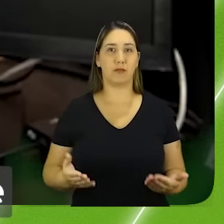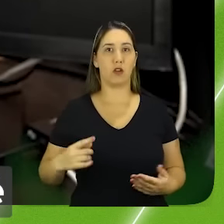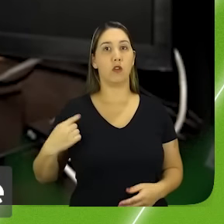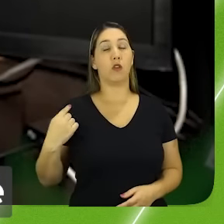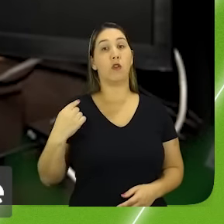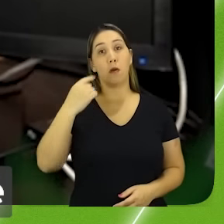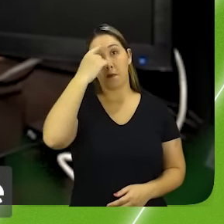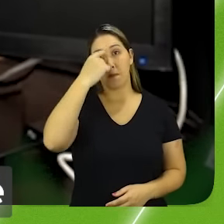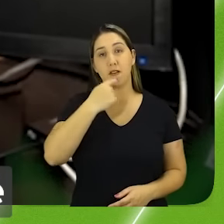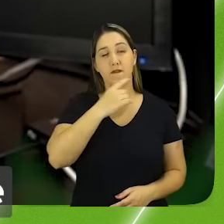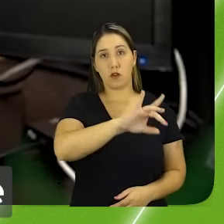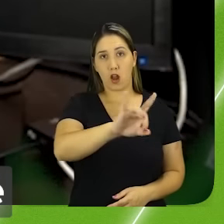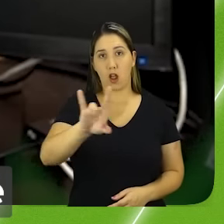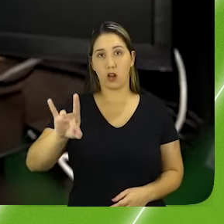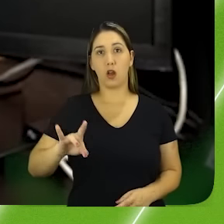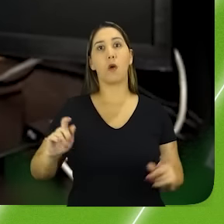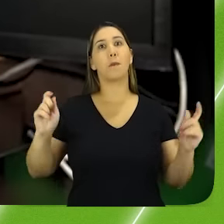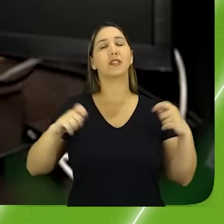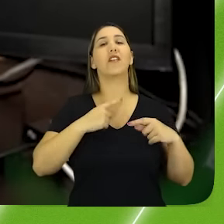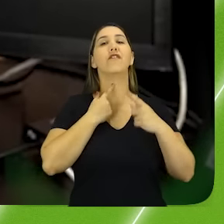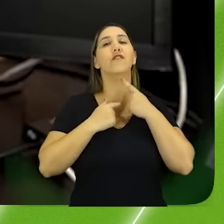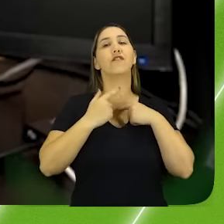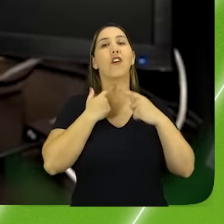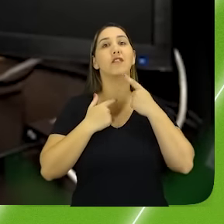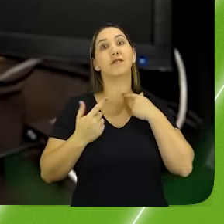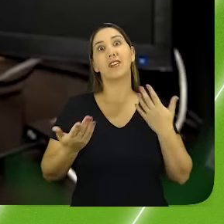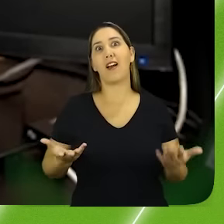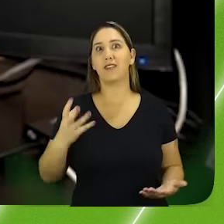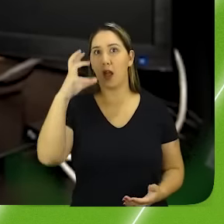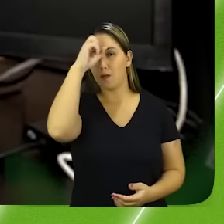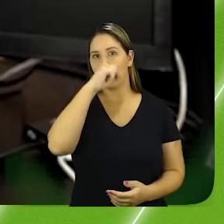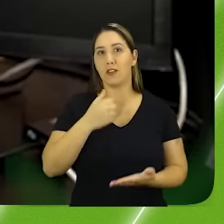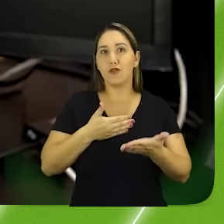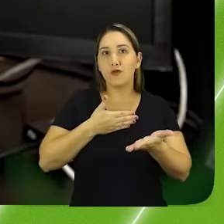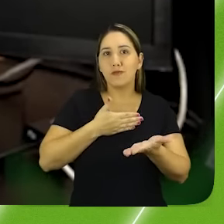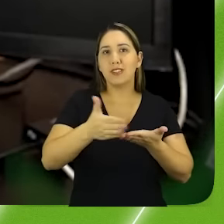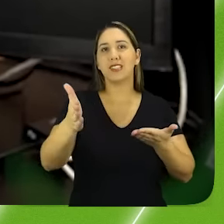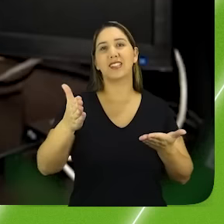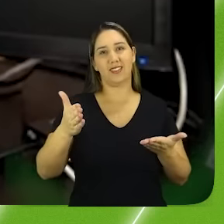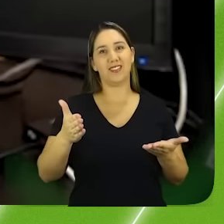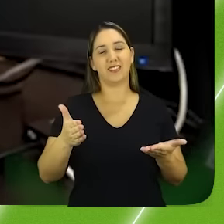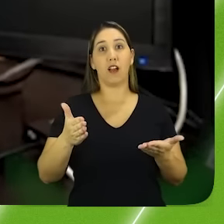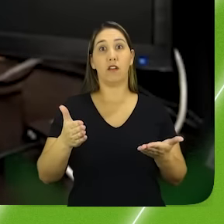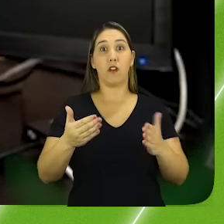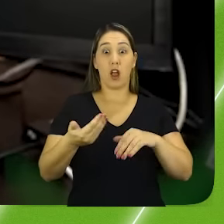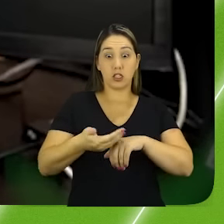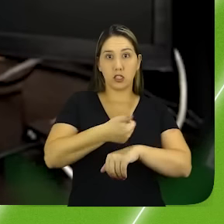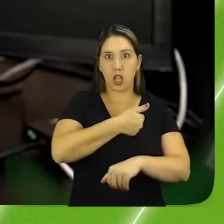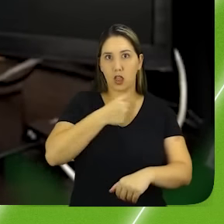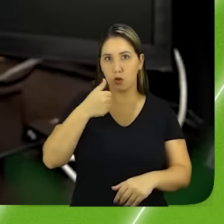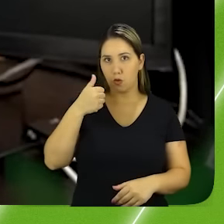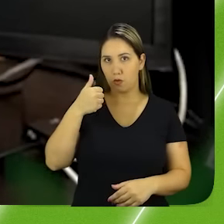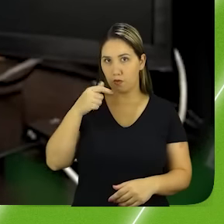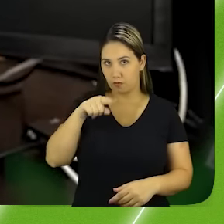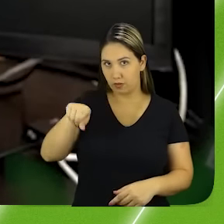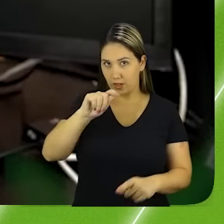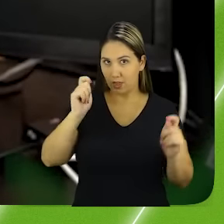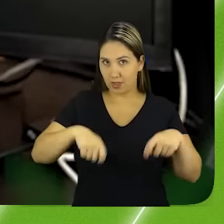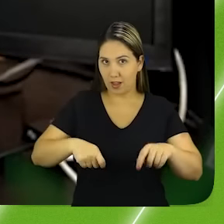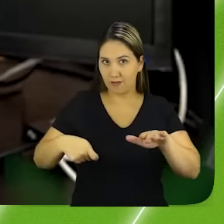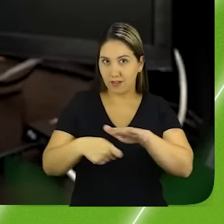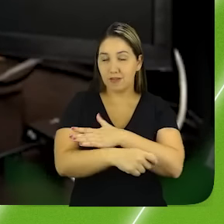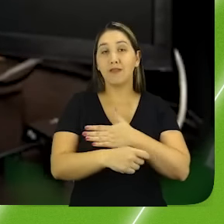para o investidor é ter a vontade e começar. Quanto mais cedo começar,